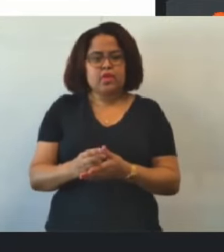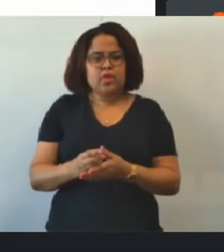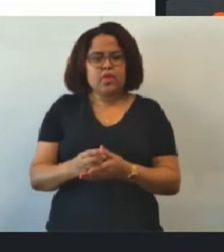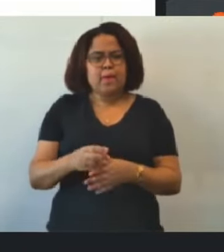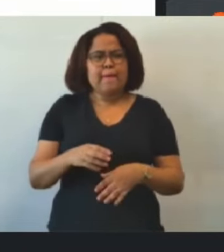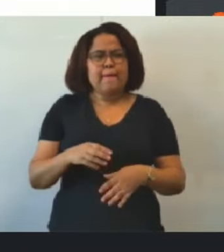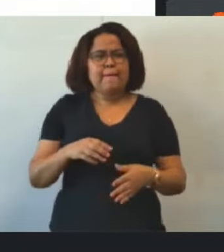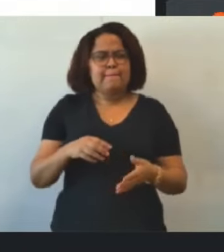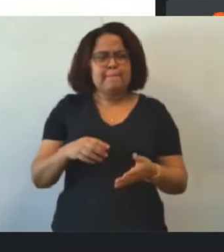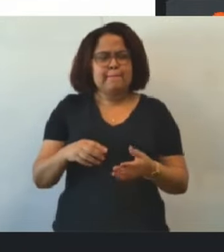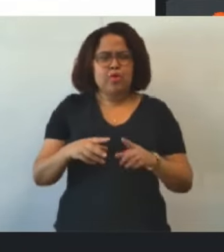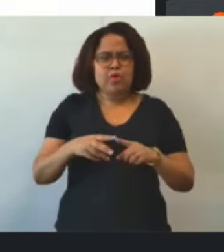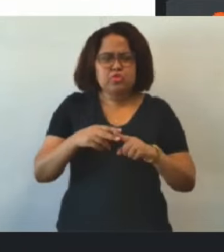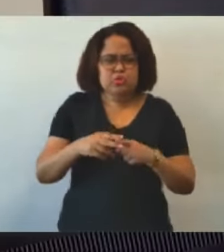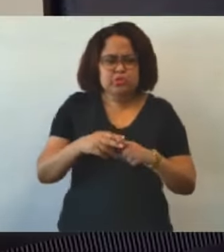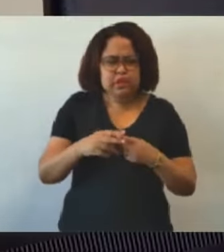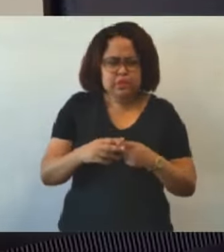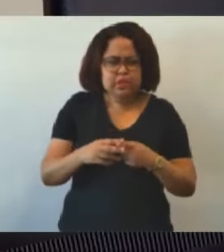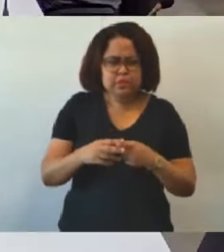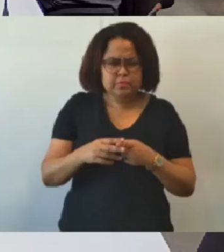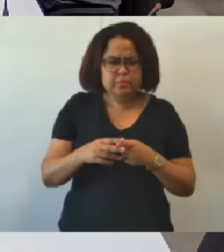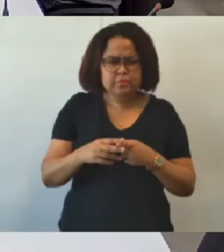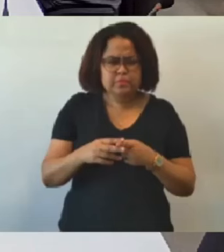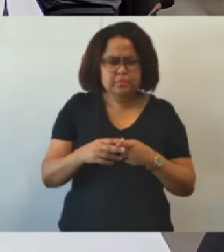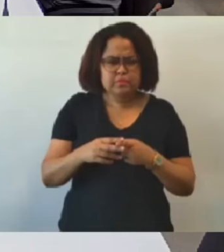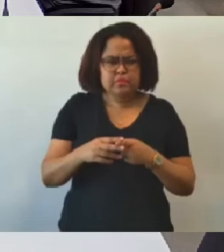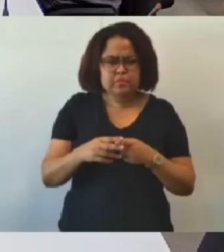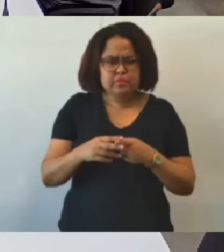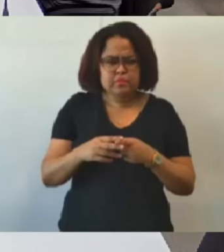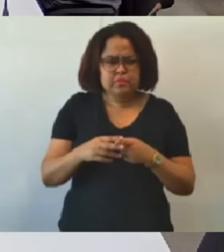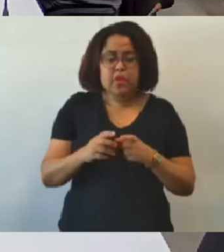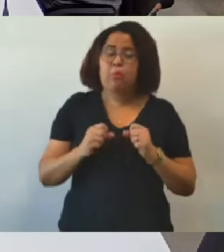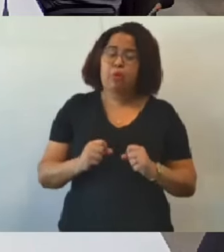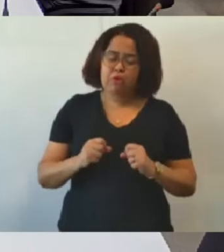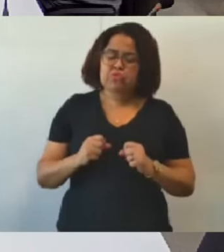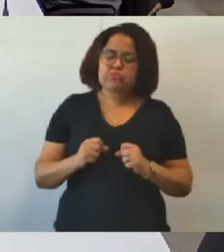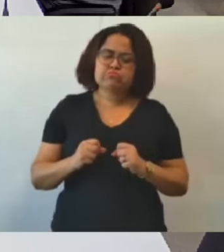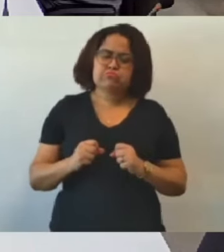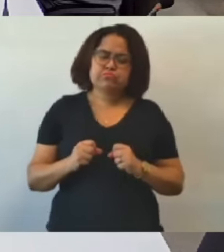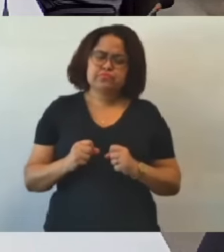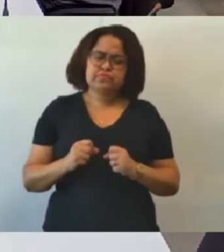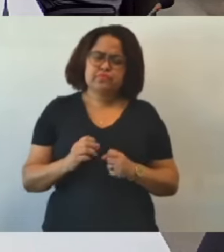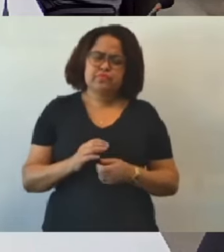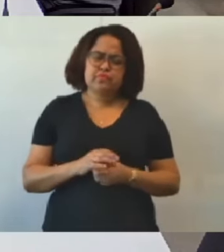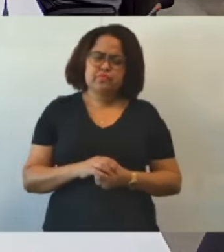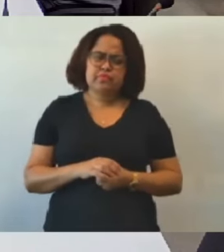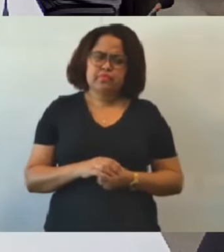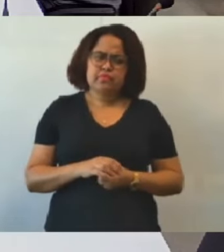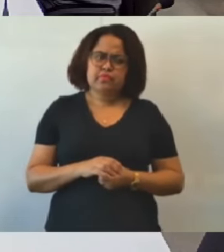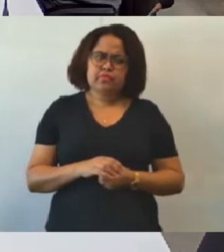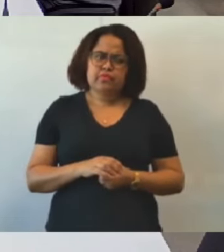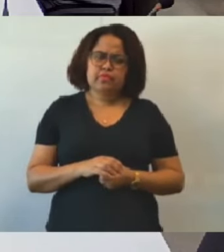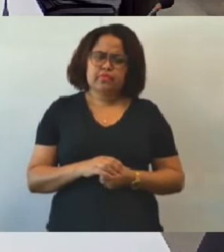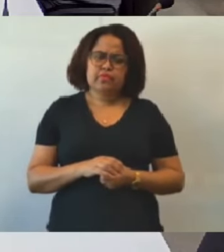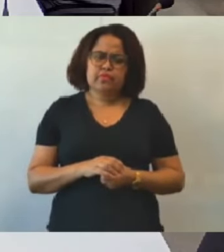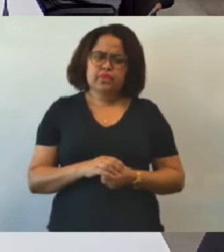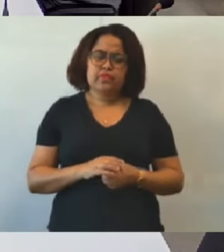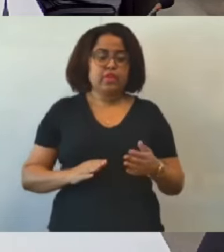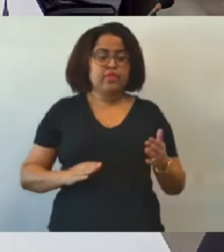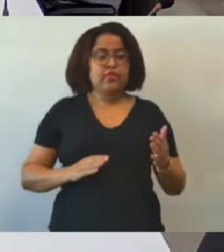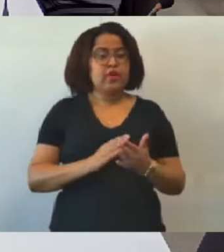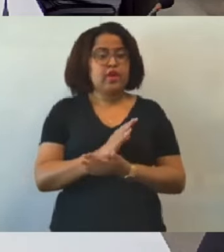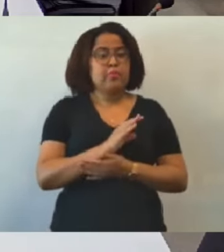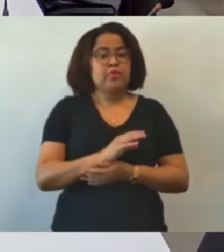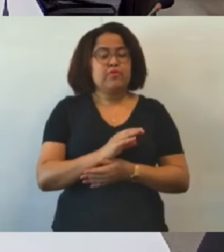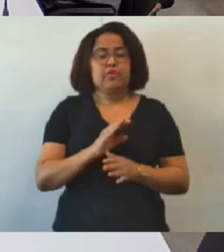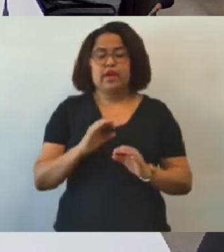Dependendo da... Se a parcial pode ser mexida, né? Espera aí. Não, mas esse que é aprovado, ele é aprovado, né? Ele dá